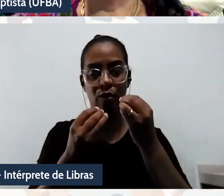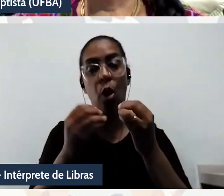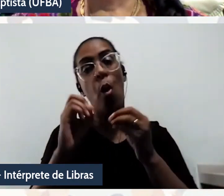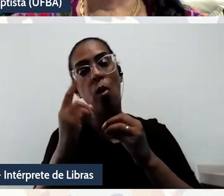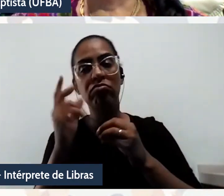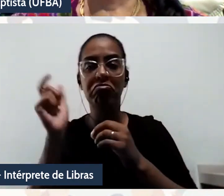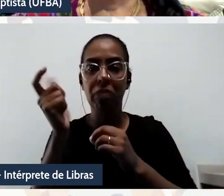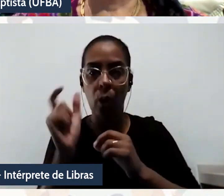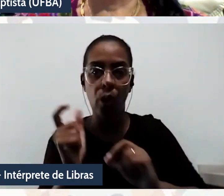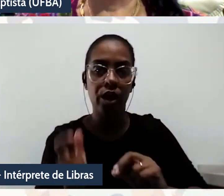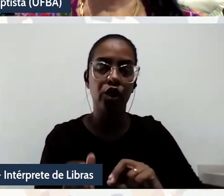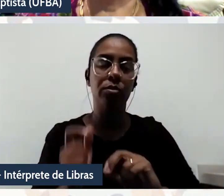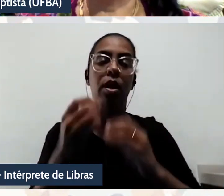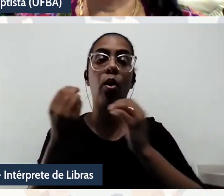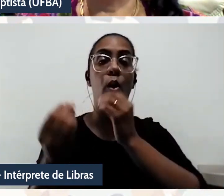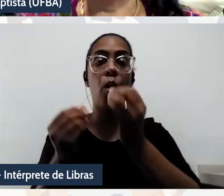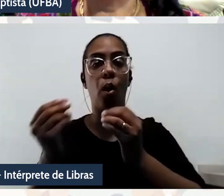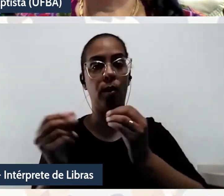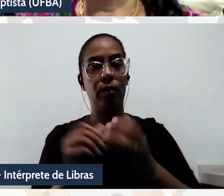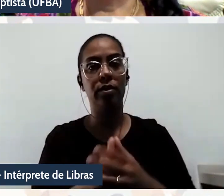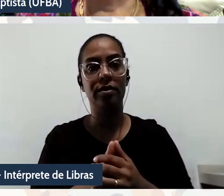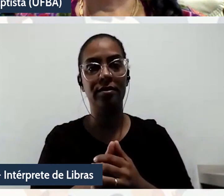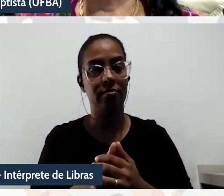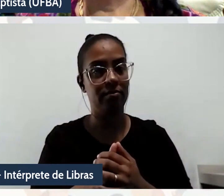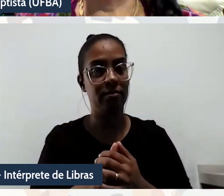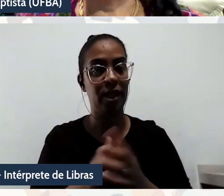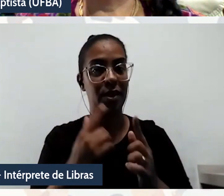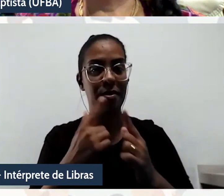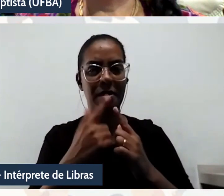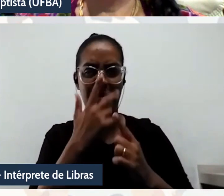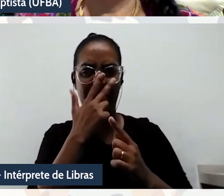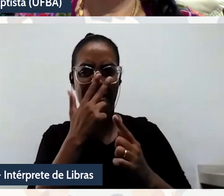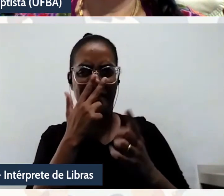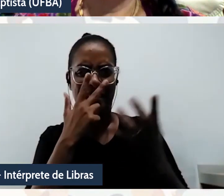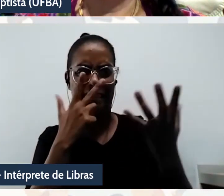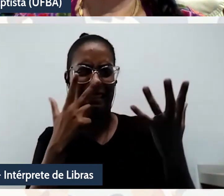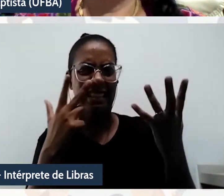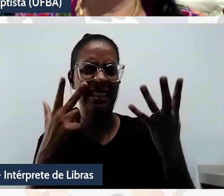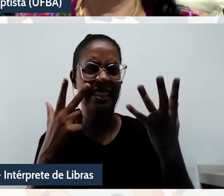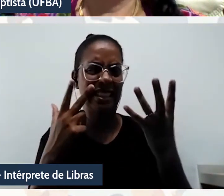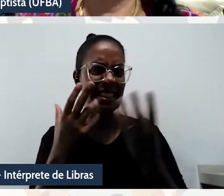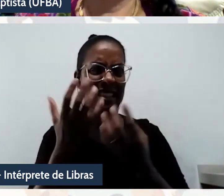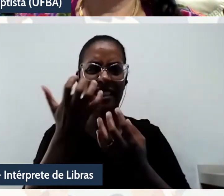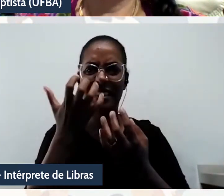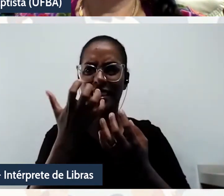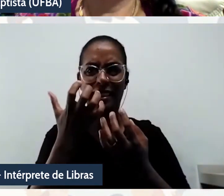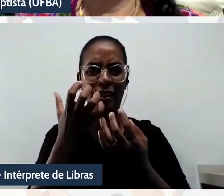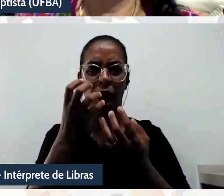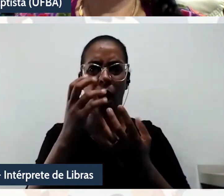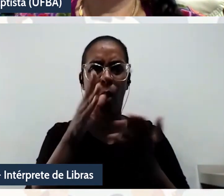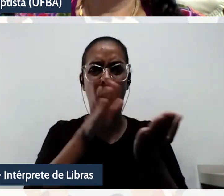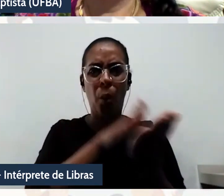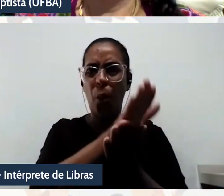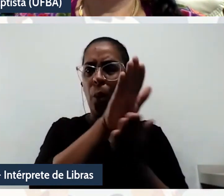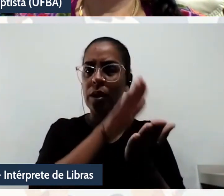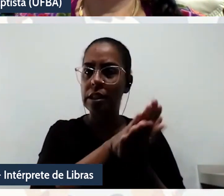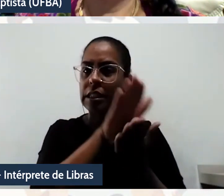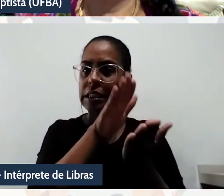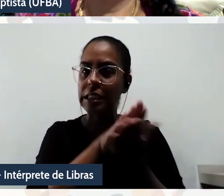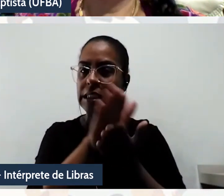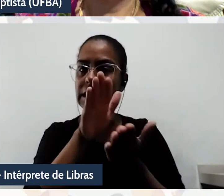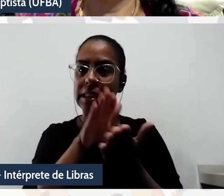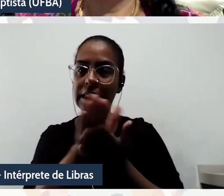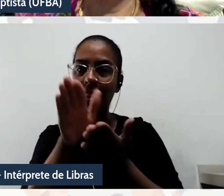gente vai entrar na unidade das trevas de consumo e de aprimoramento do capitalismo. Eu não sei se